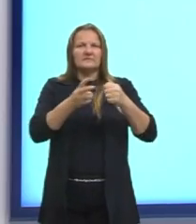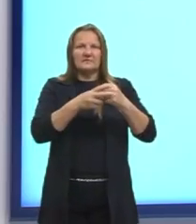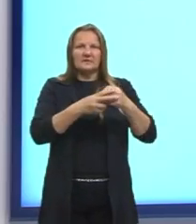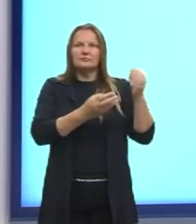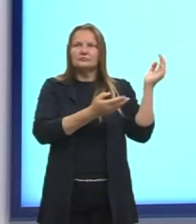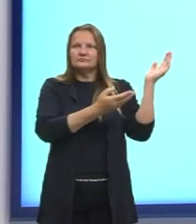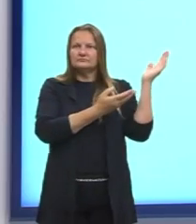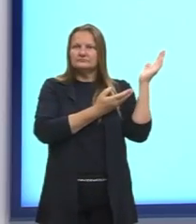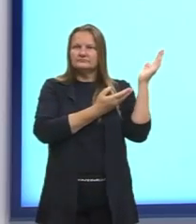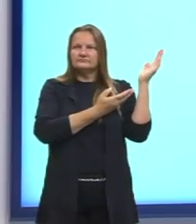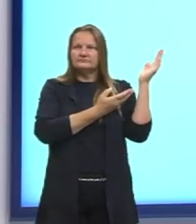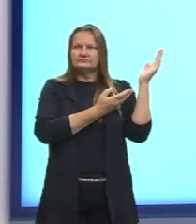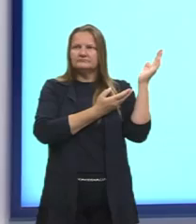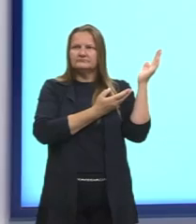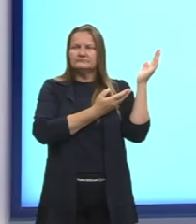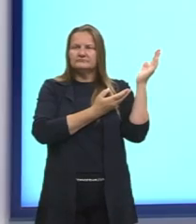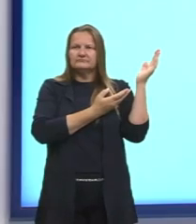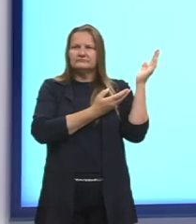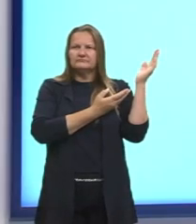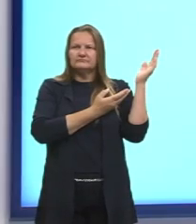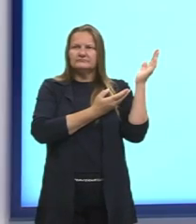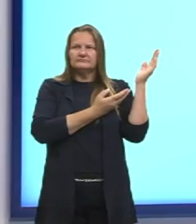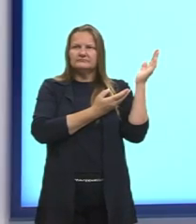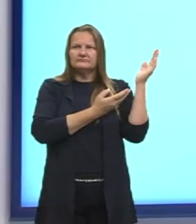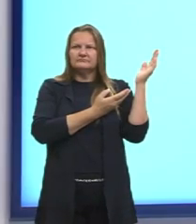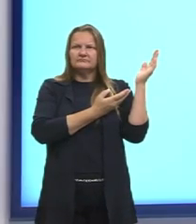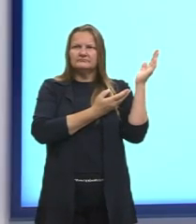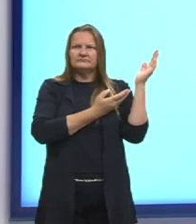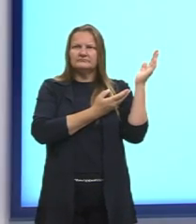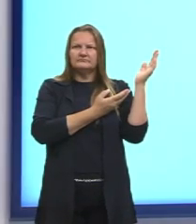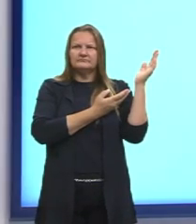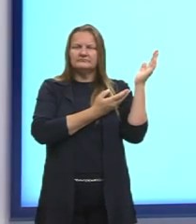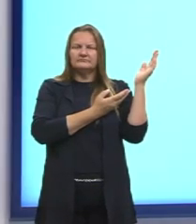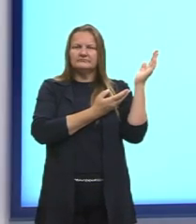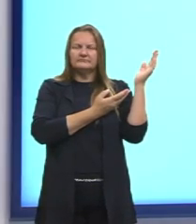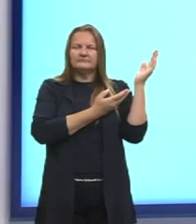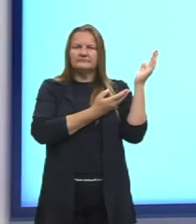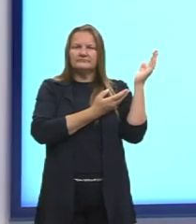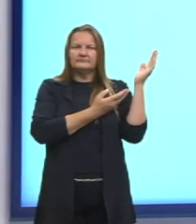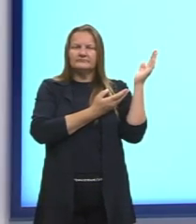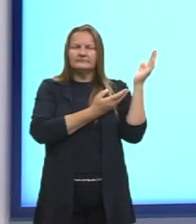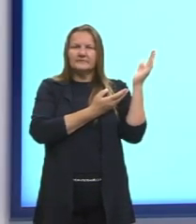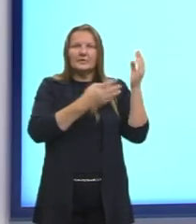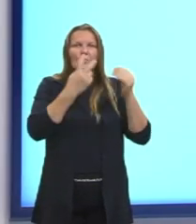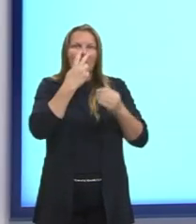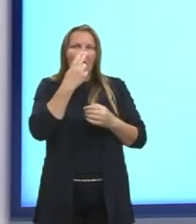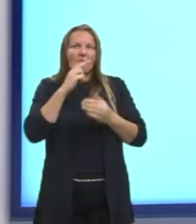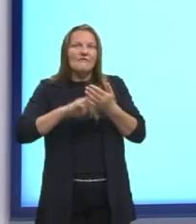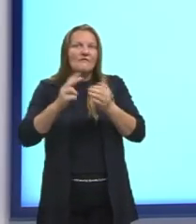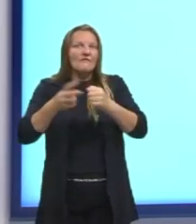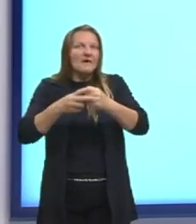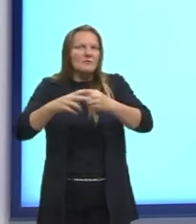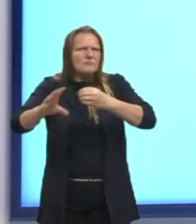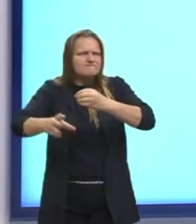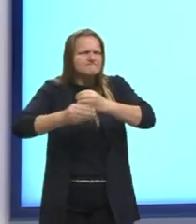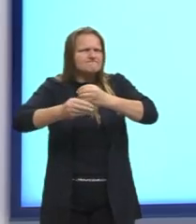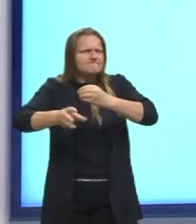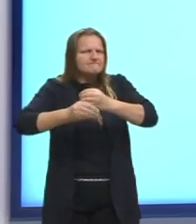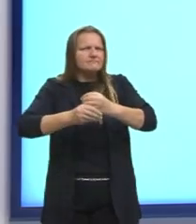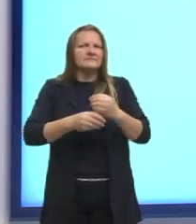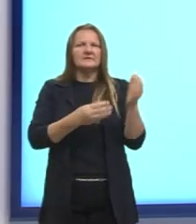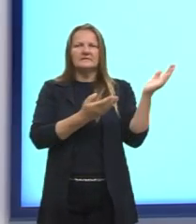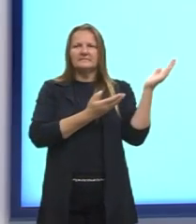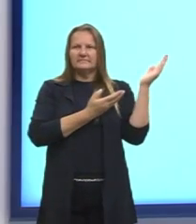polvilhar, sprinkle, then add, então adicione, take,